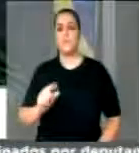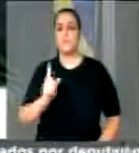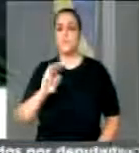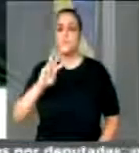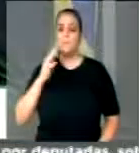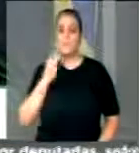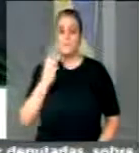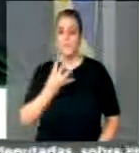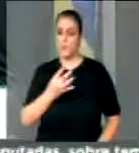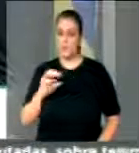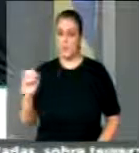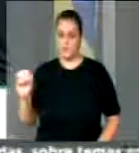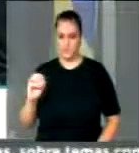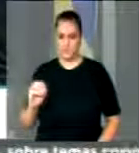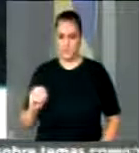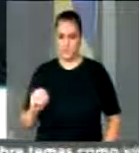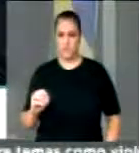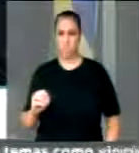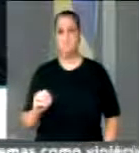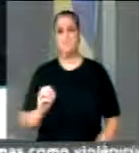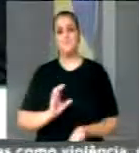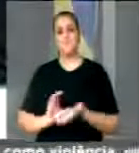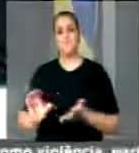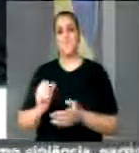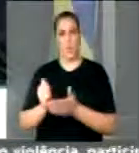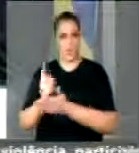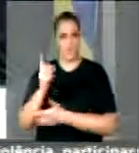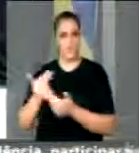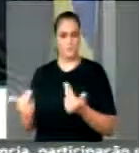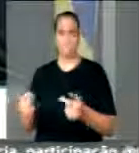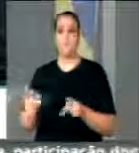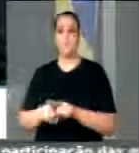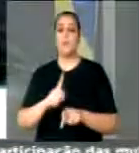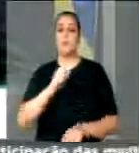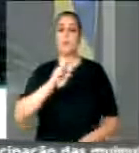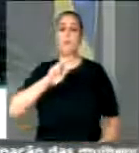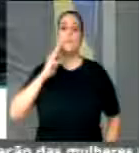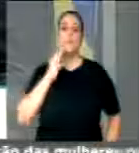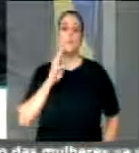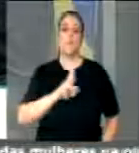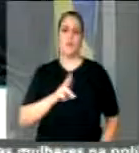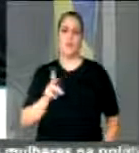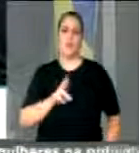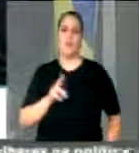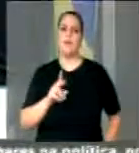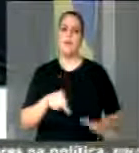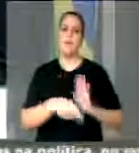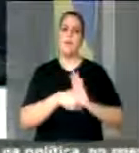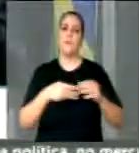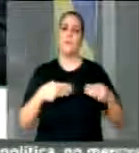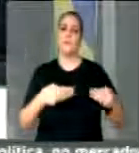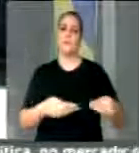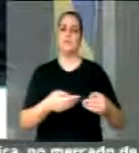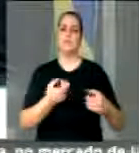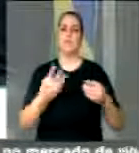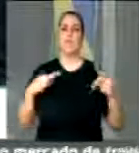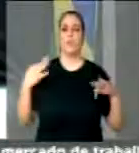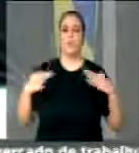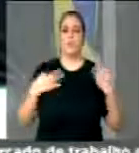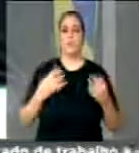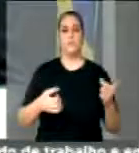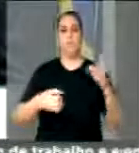e sei da sua competência para o carro que vai desempenhar agora. Quero aproveitar a oportunidade